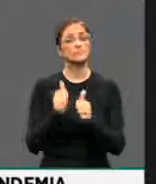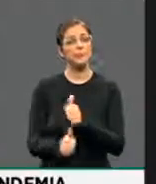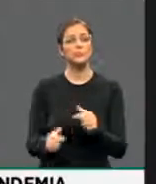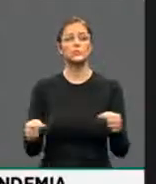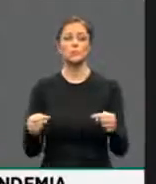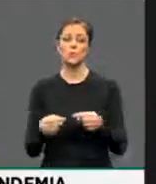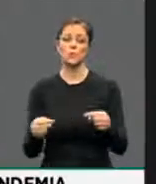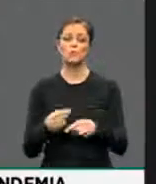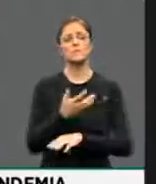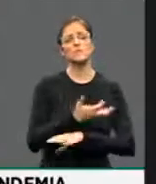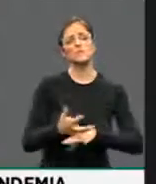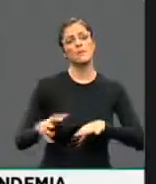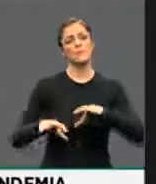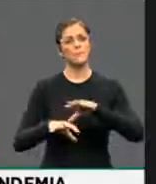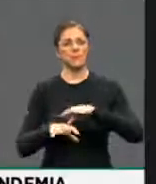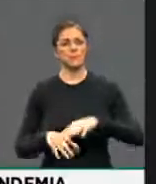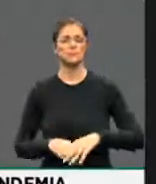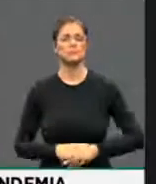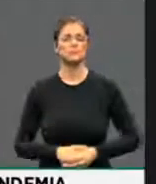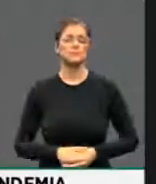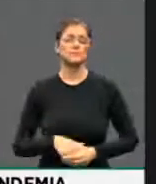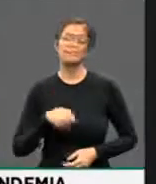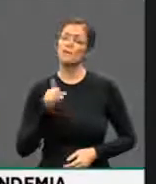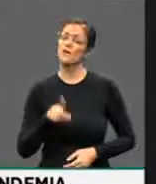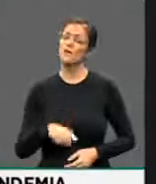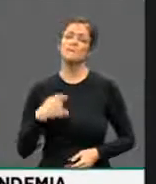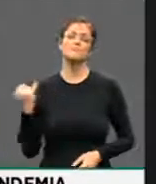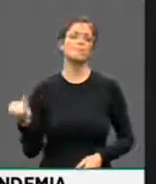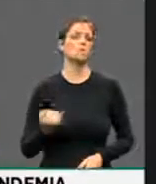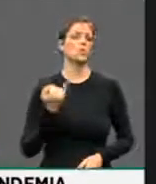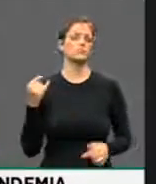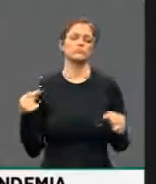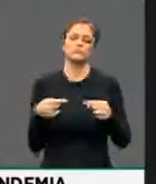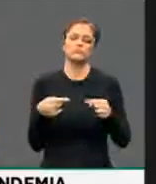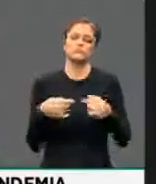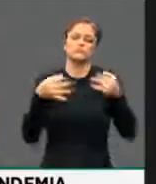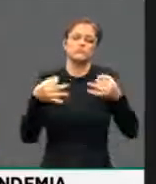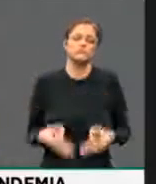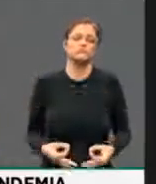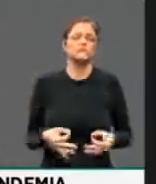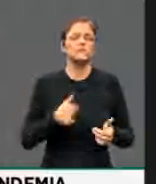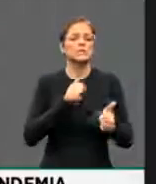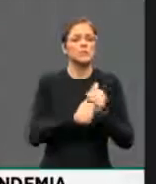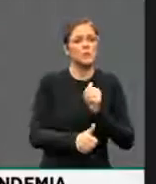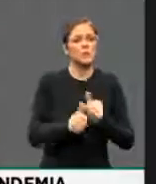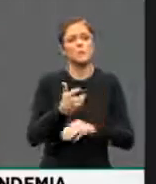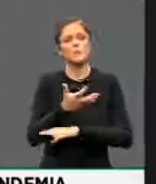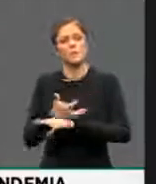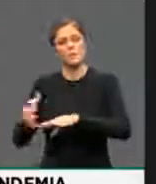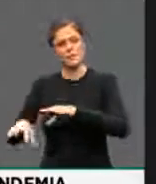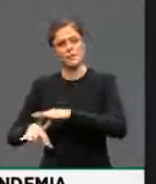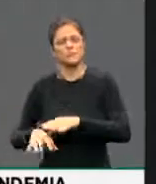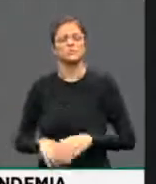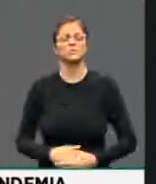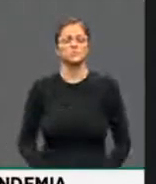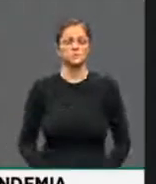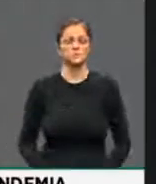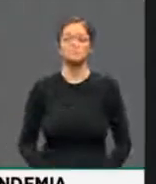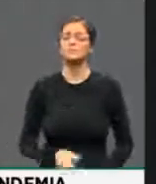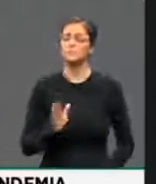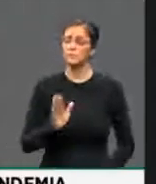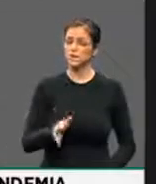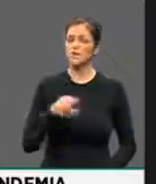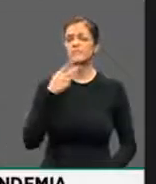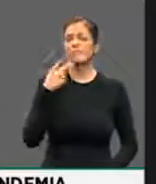o meio ambiente. É uma ligação intrínseca entre o esporte e o meio ambiente. E nós já havíamos dito, víamos